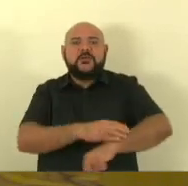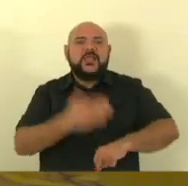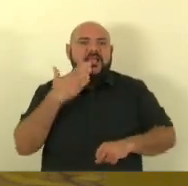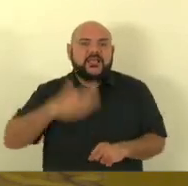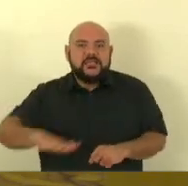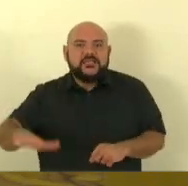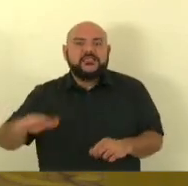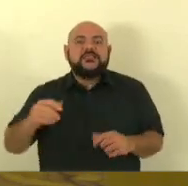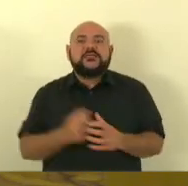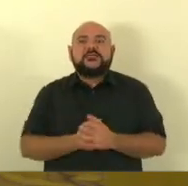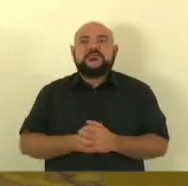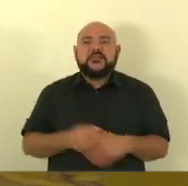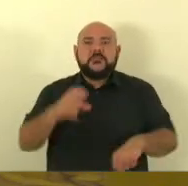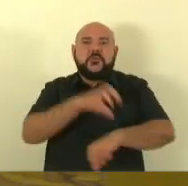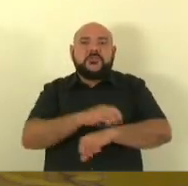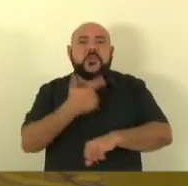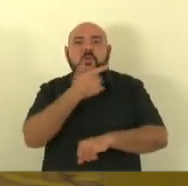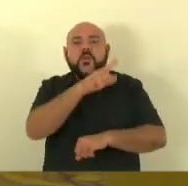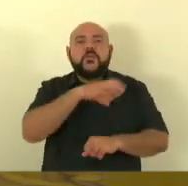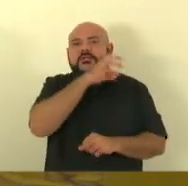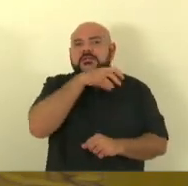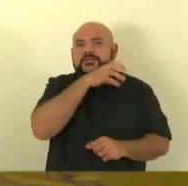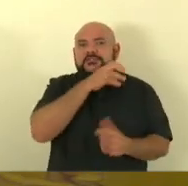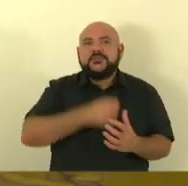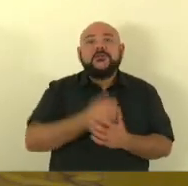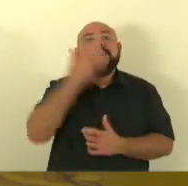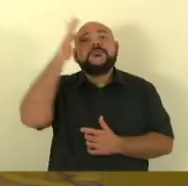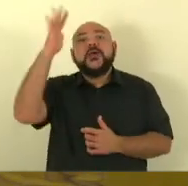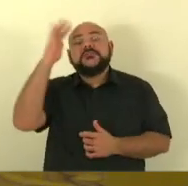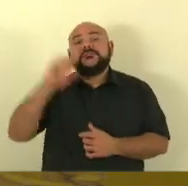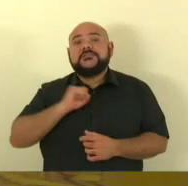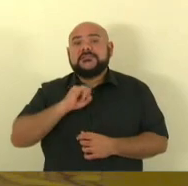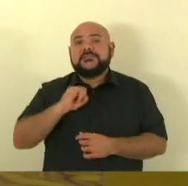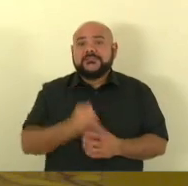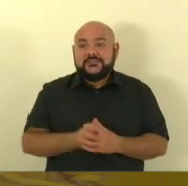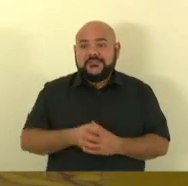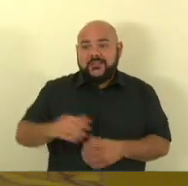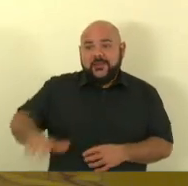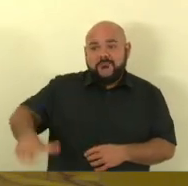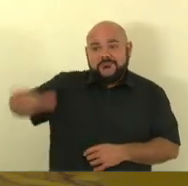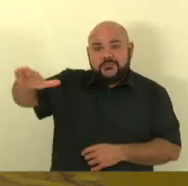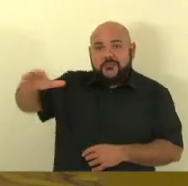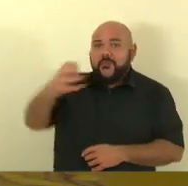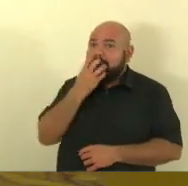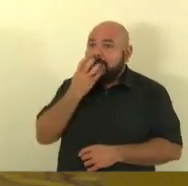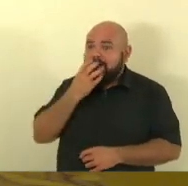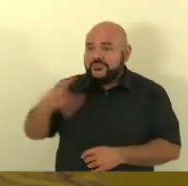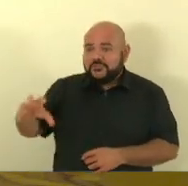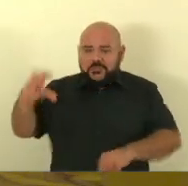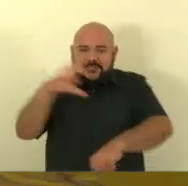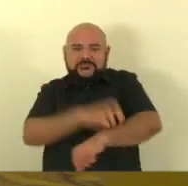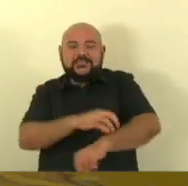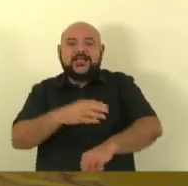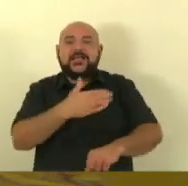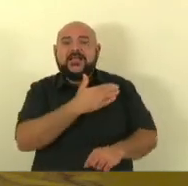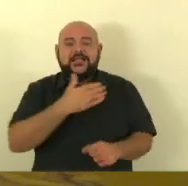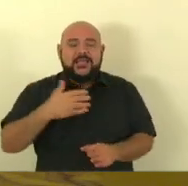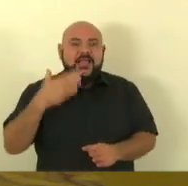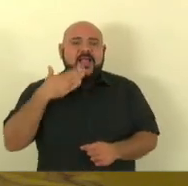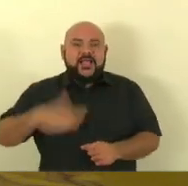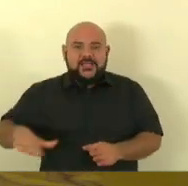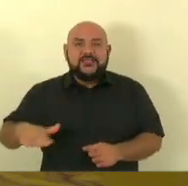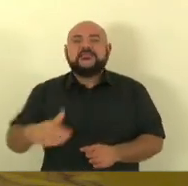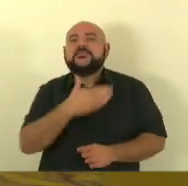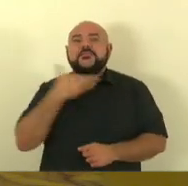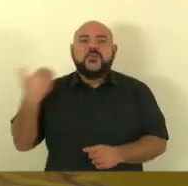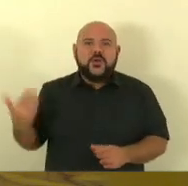porque podia ser uma dessas crianças que teria morrido o Pinscher entrou na frente numa ação de defesa dessas